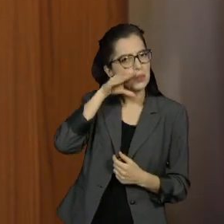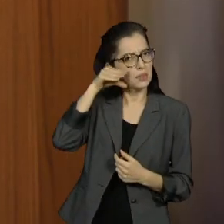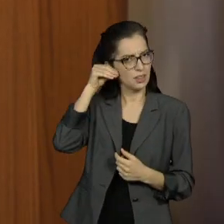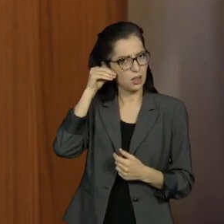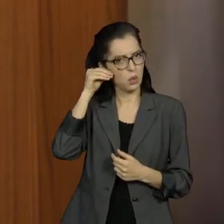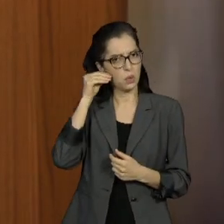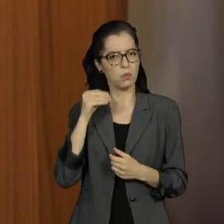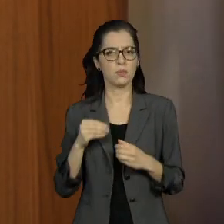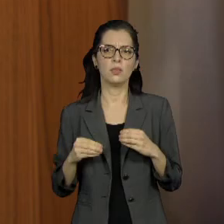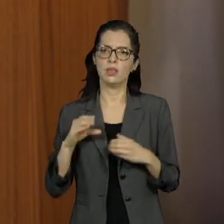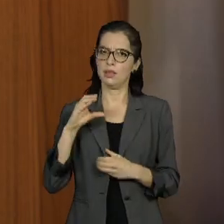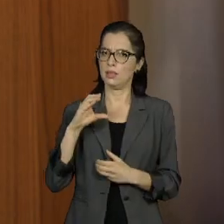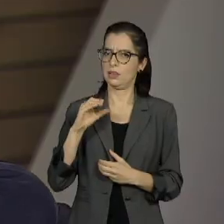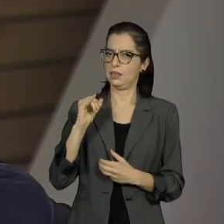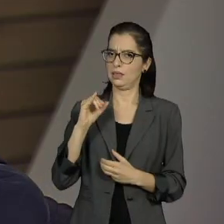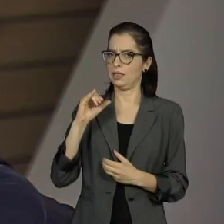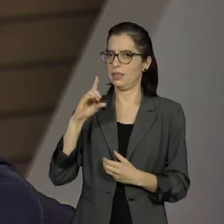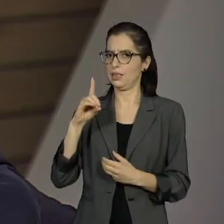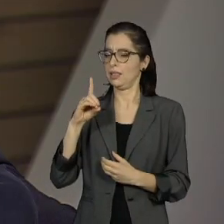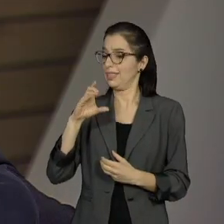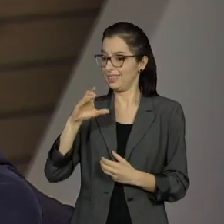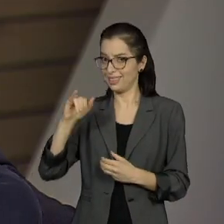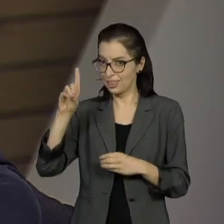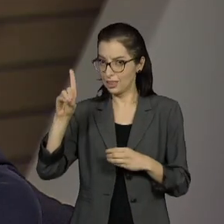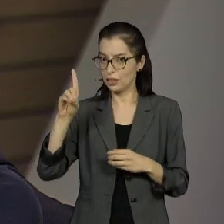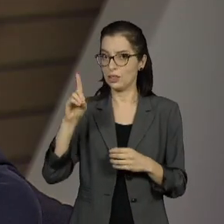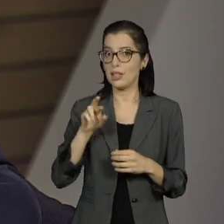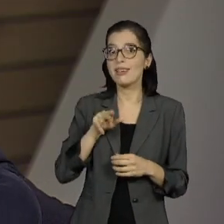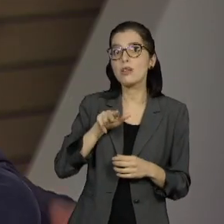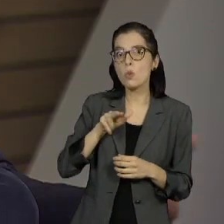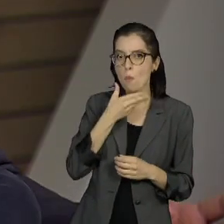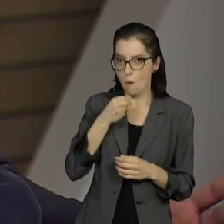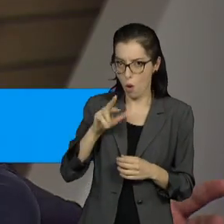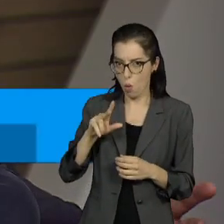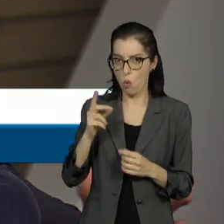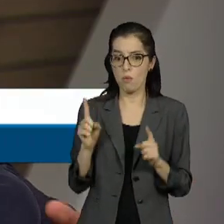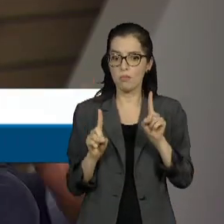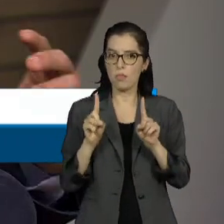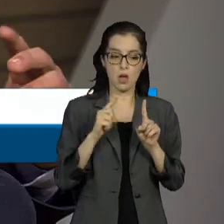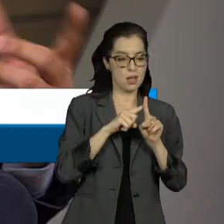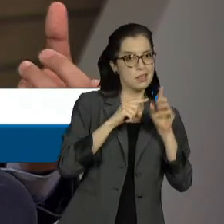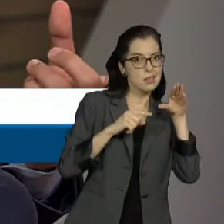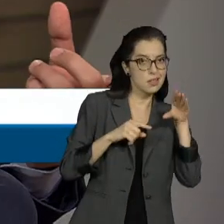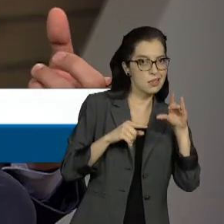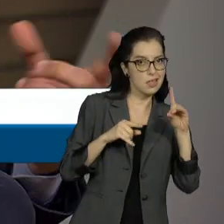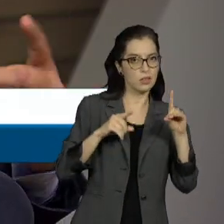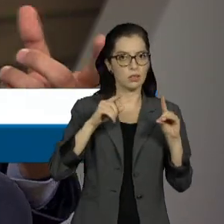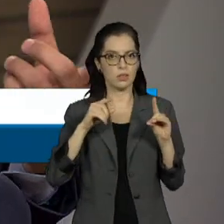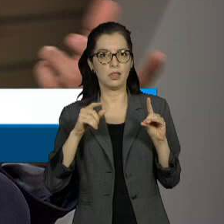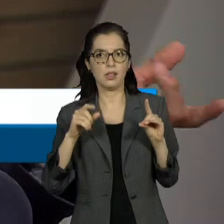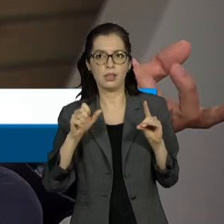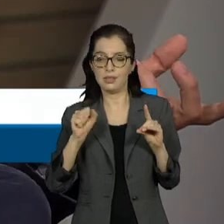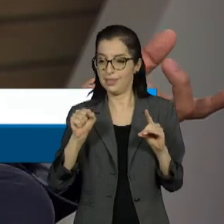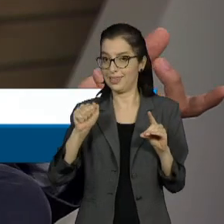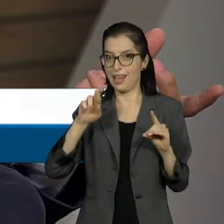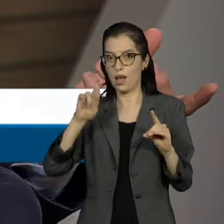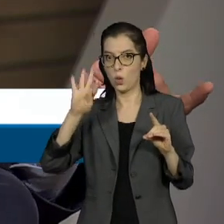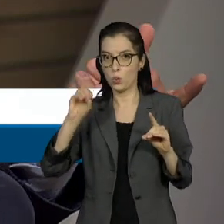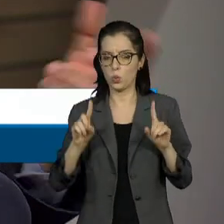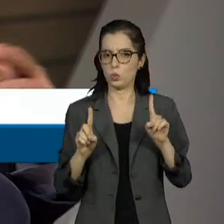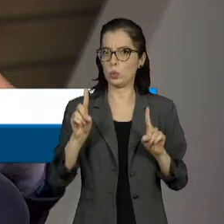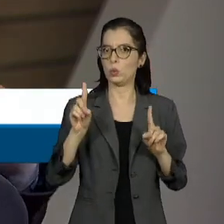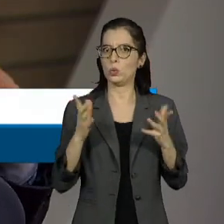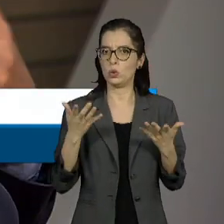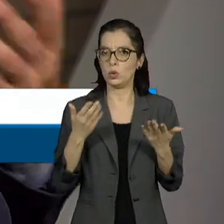pelas pesquisas, estão se dando bem, Tiago? Estão se dando bem. Você vê que o Sarto começou, ainda no primeiro turno, com uma taxa de intenção de voto baixa, né?